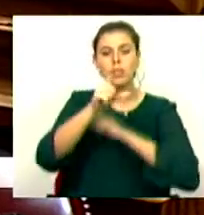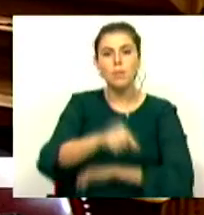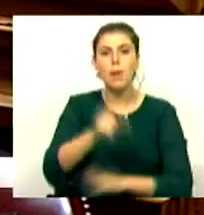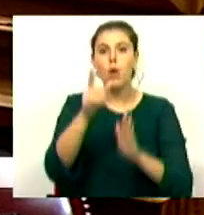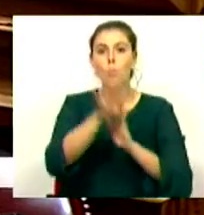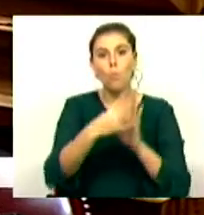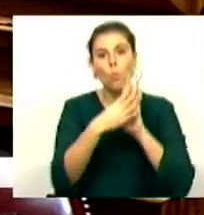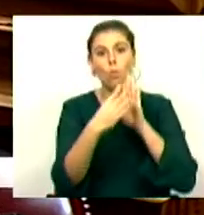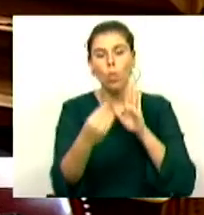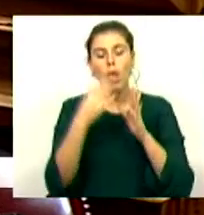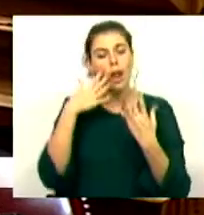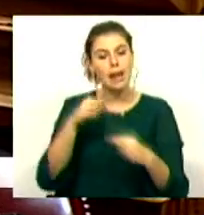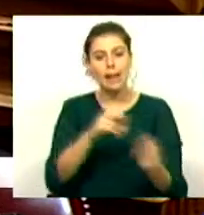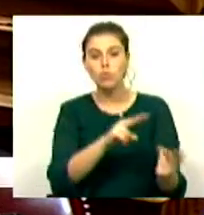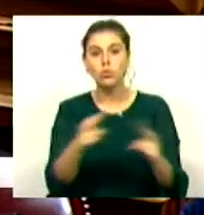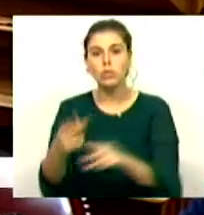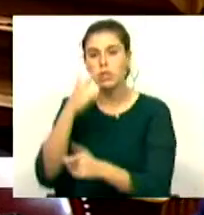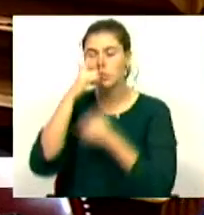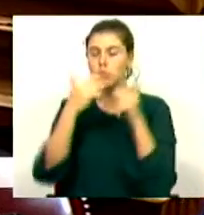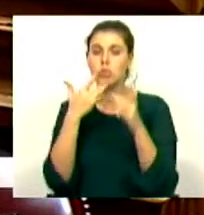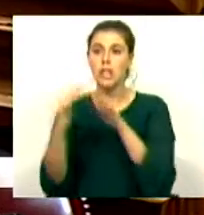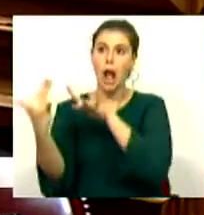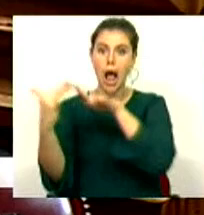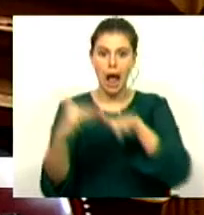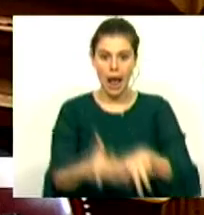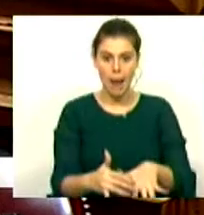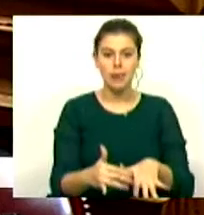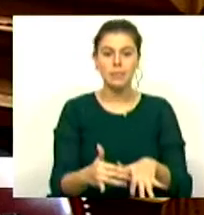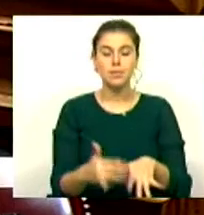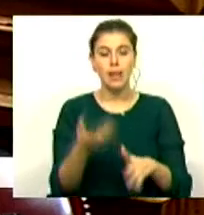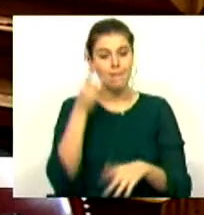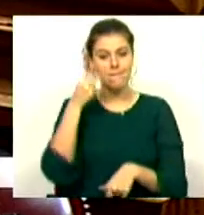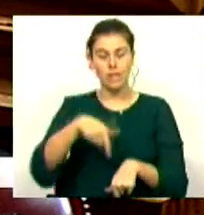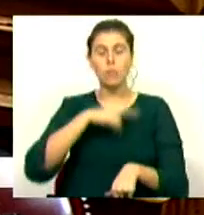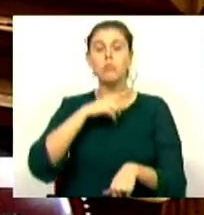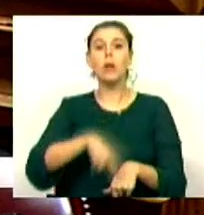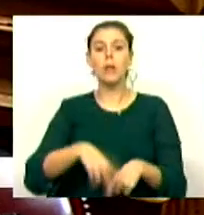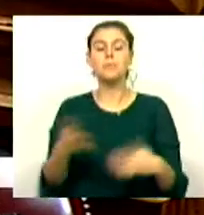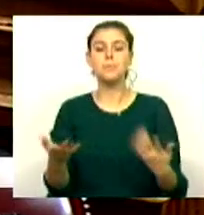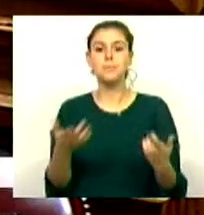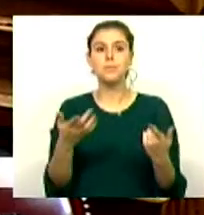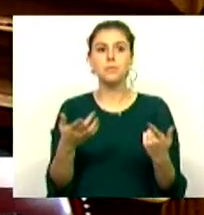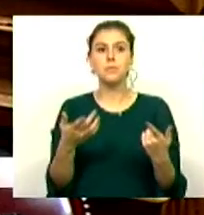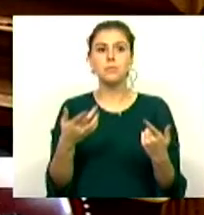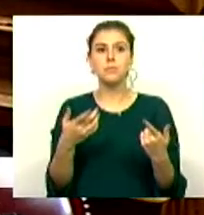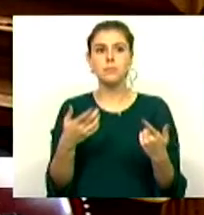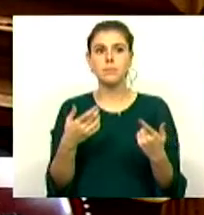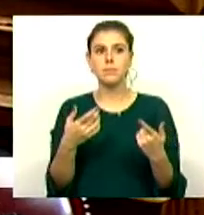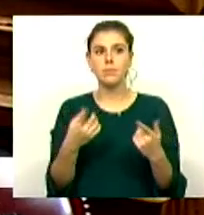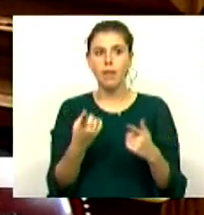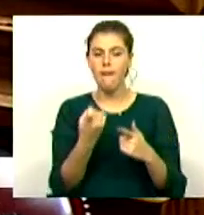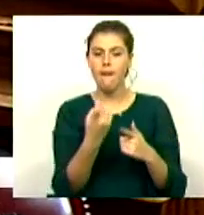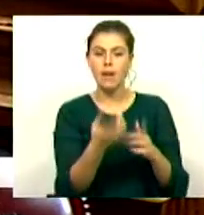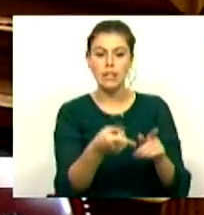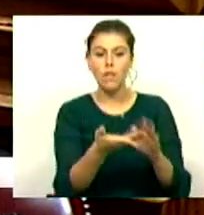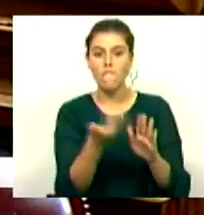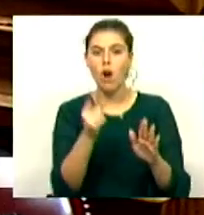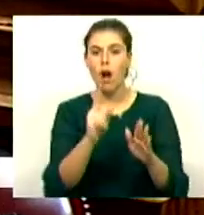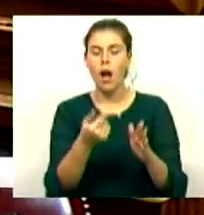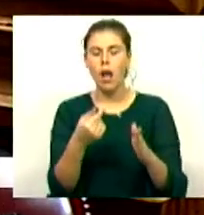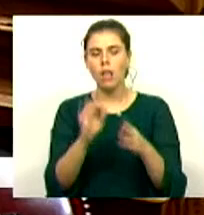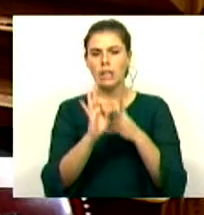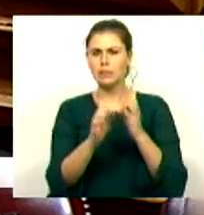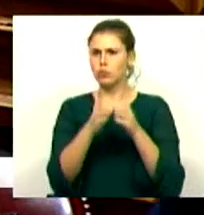regime de naturalização dos estrangeiros e imigrantes a residirem em Portugal, isentando-os de todos os